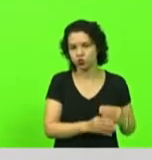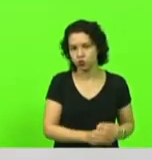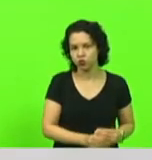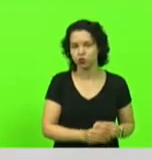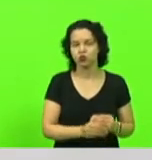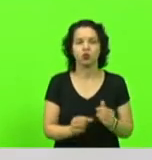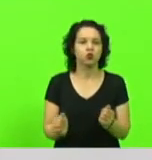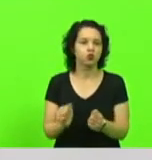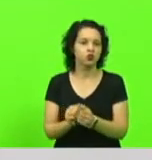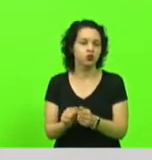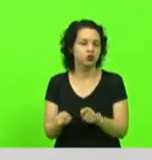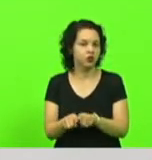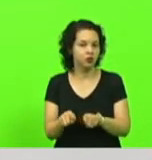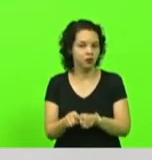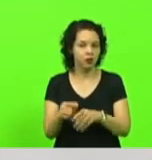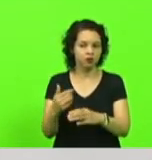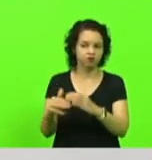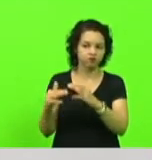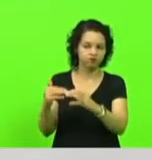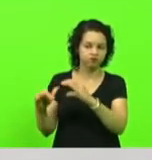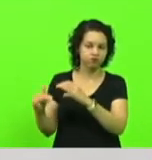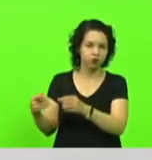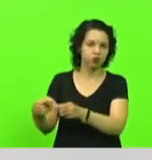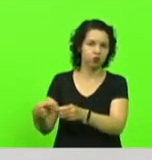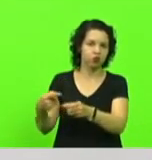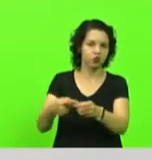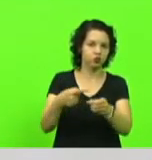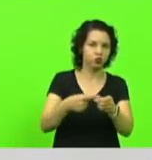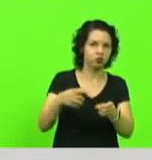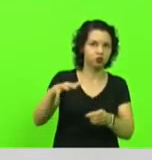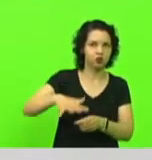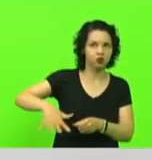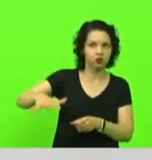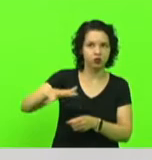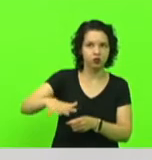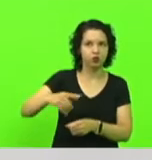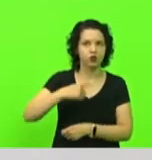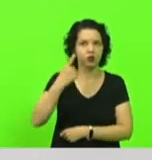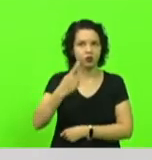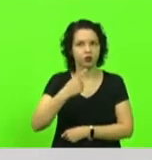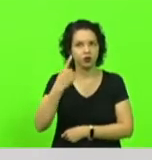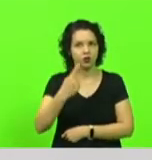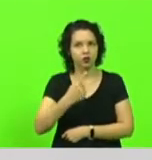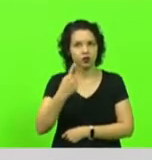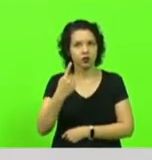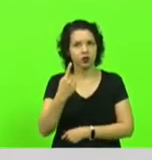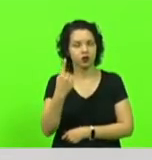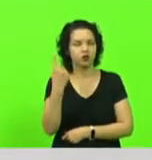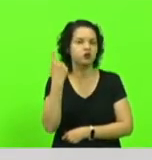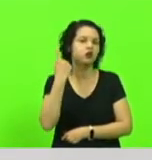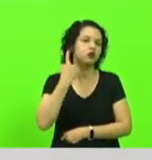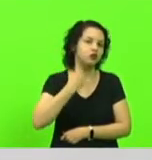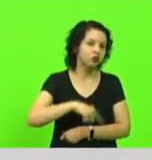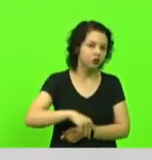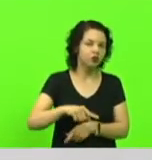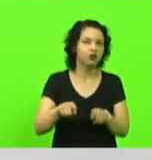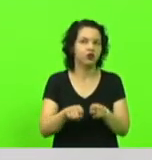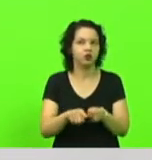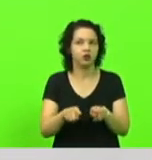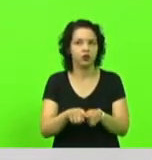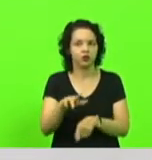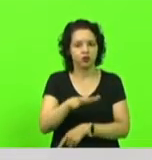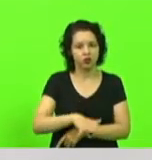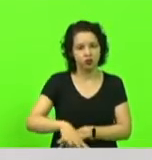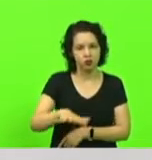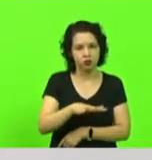destinando aos municípios também da região do deputado Silvio Drevich e também da nossa região.